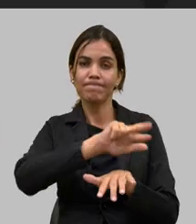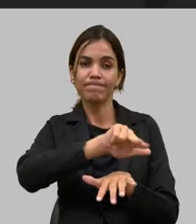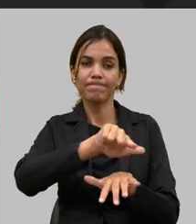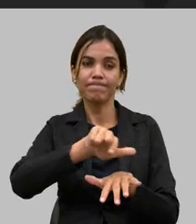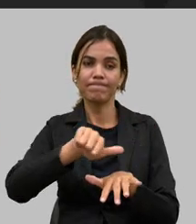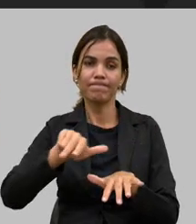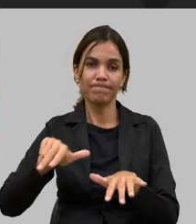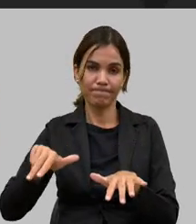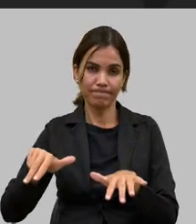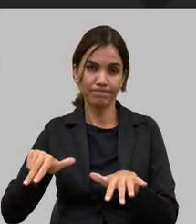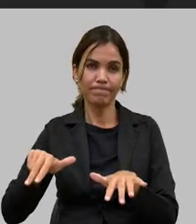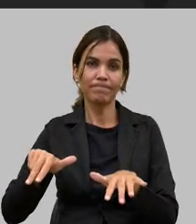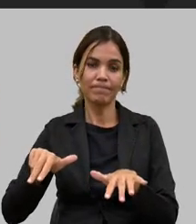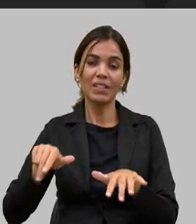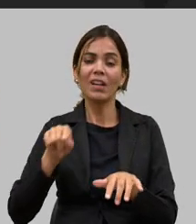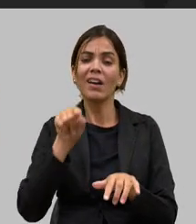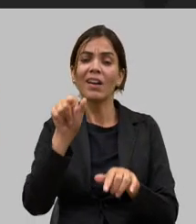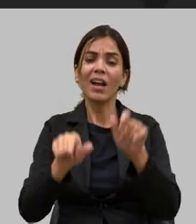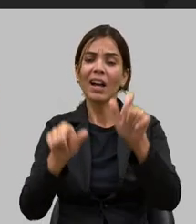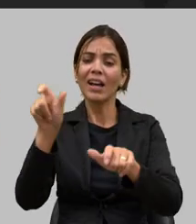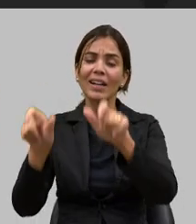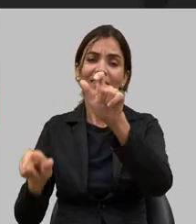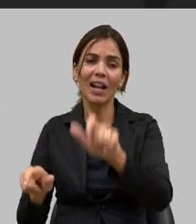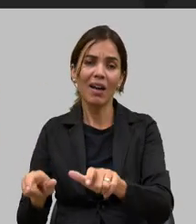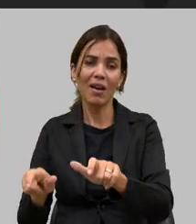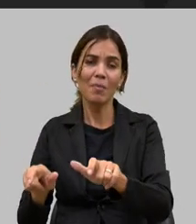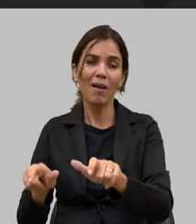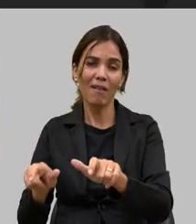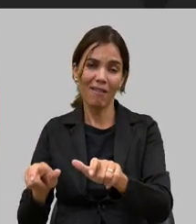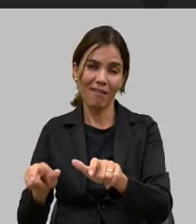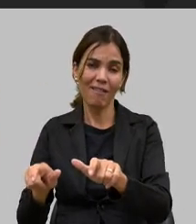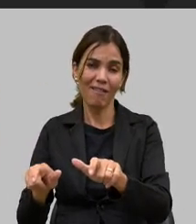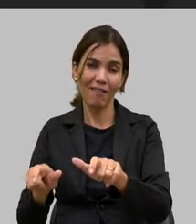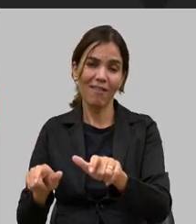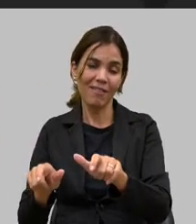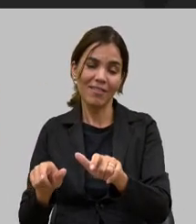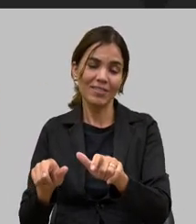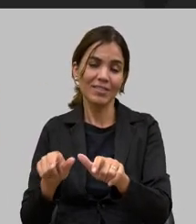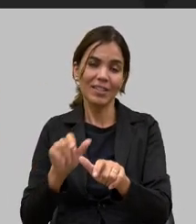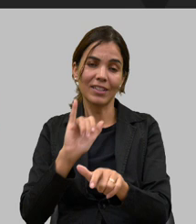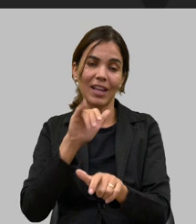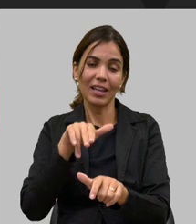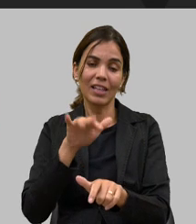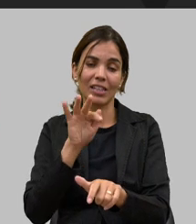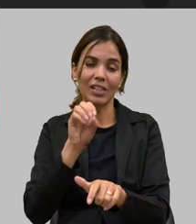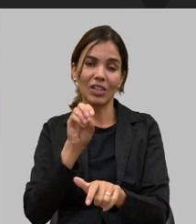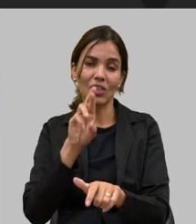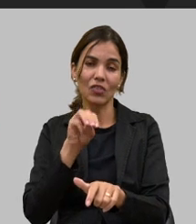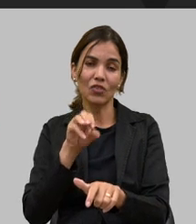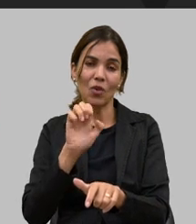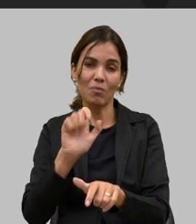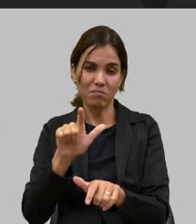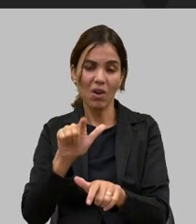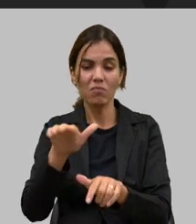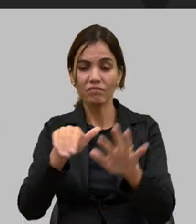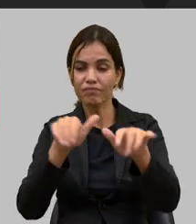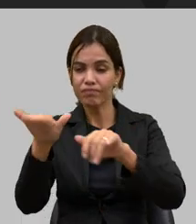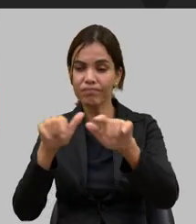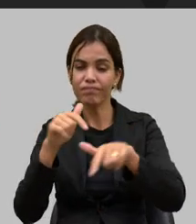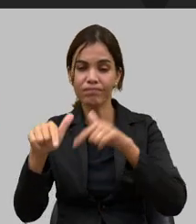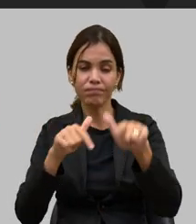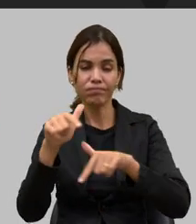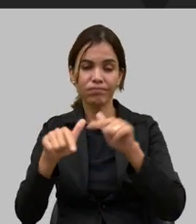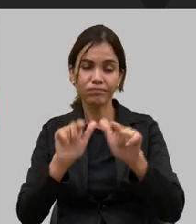da informalidade para produzir e Minas Gerais tem realmente é um papel fundamental porque esses produtos de valor agregado